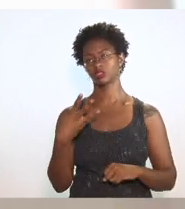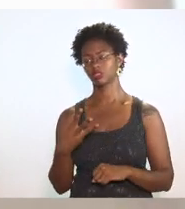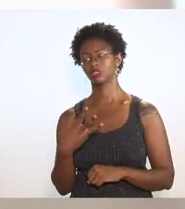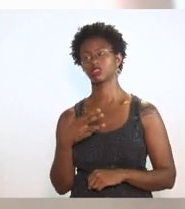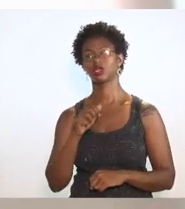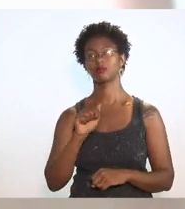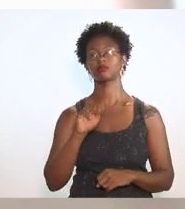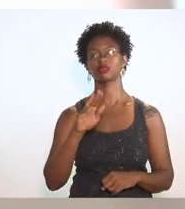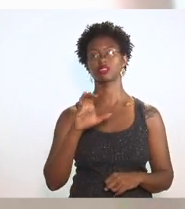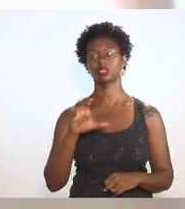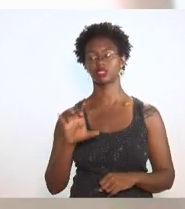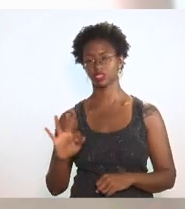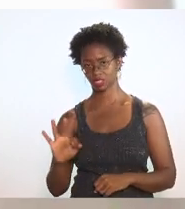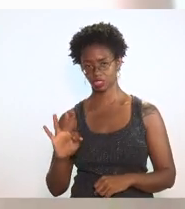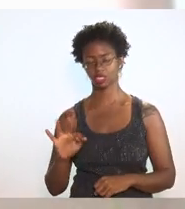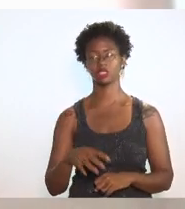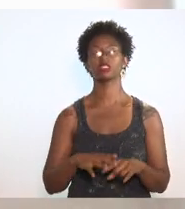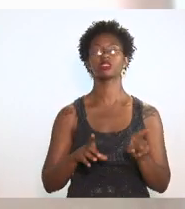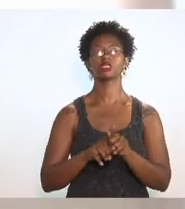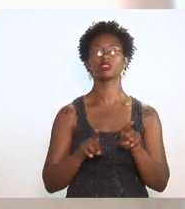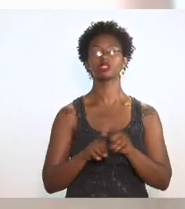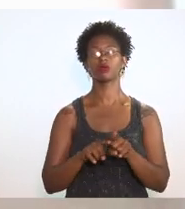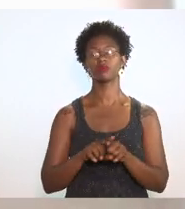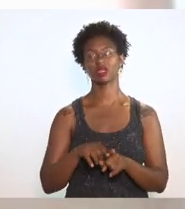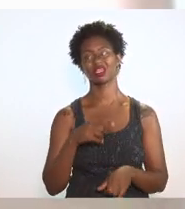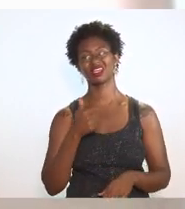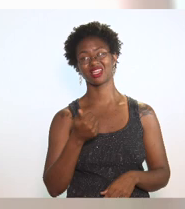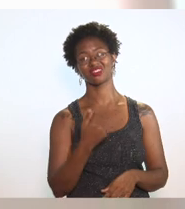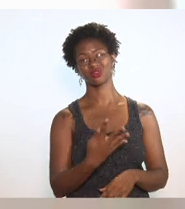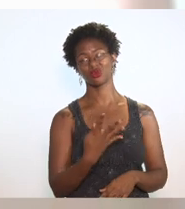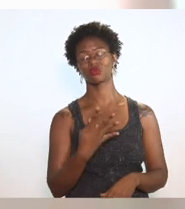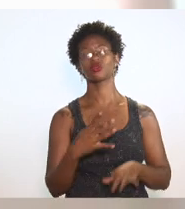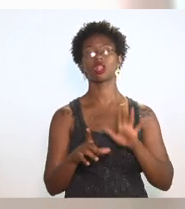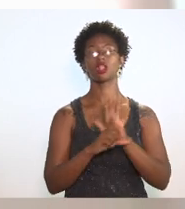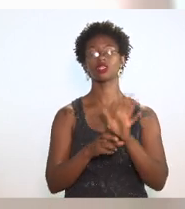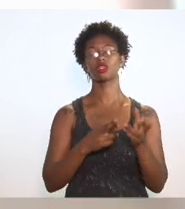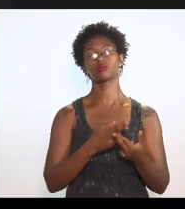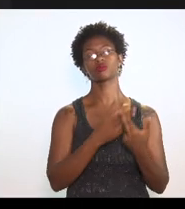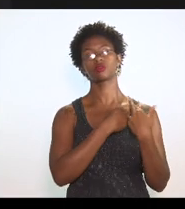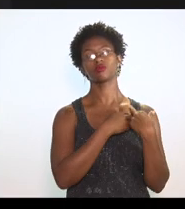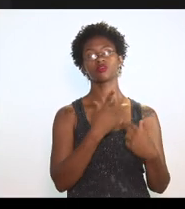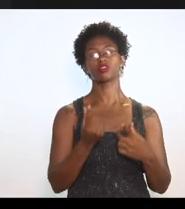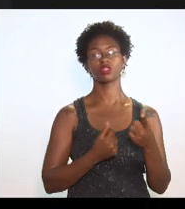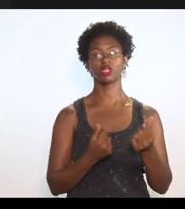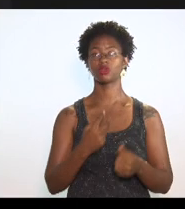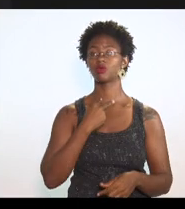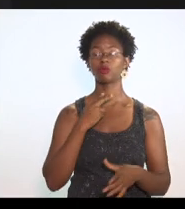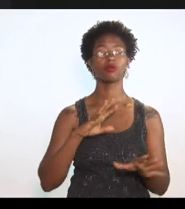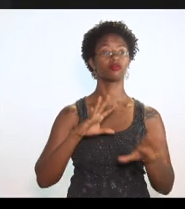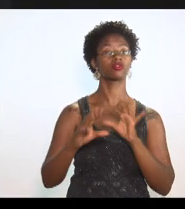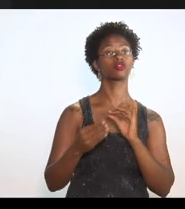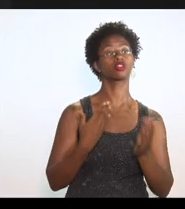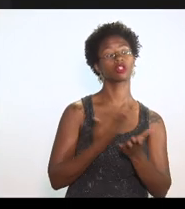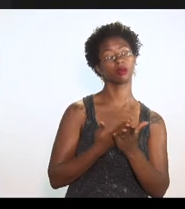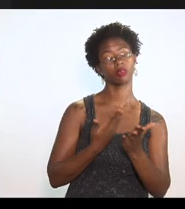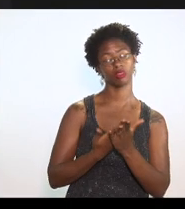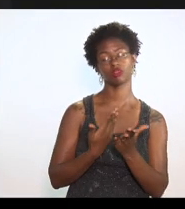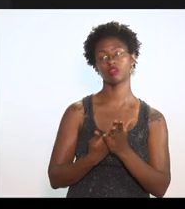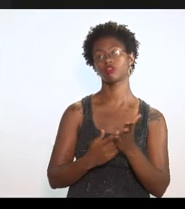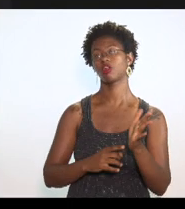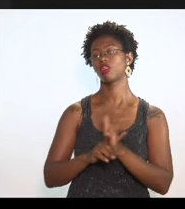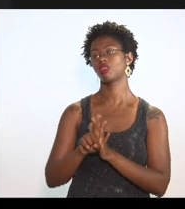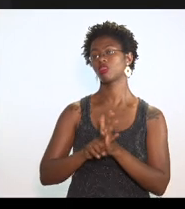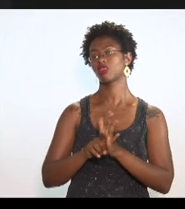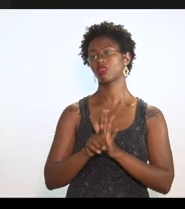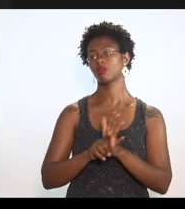o artigo 14 da Lei de Responsabilidade Fiscal, a gente não pode fugir da apresentação do estudo de impacto financeiro. Mas